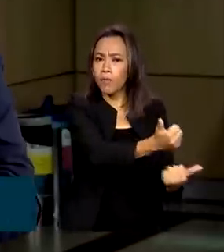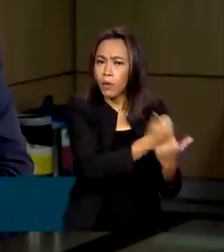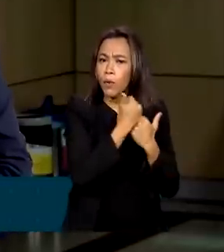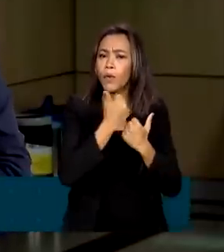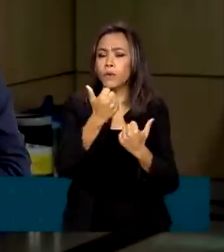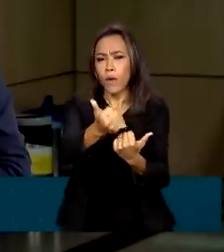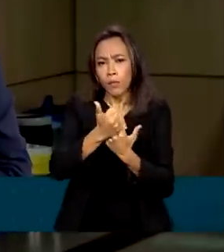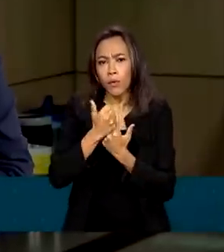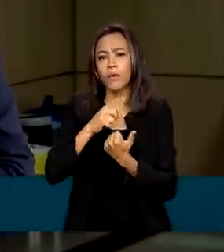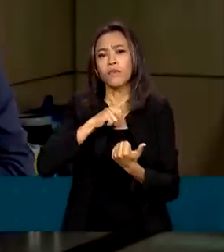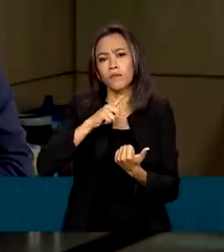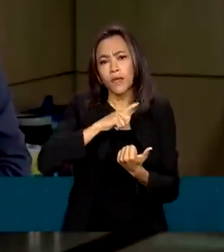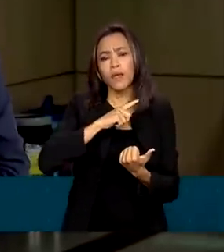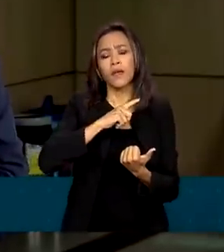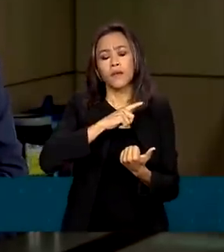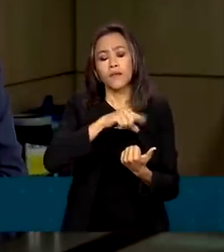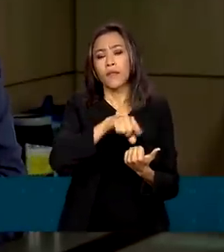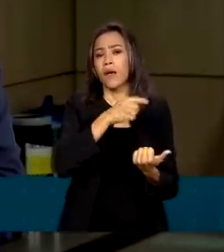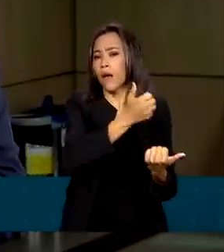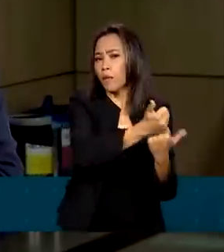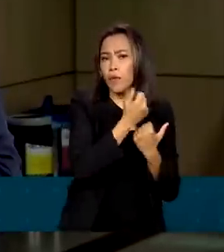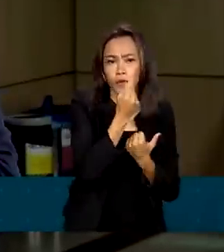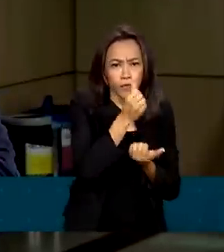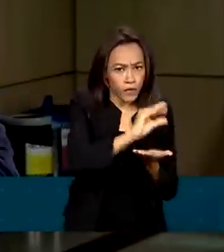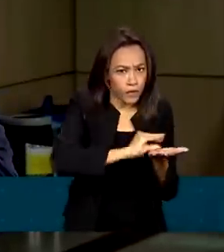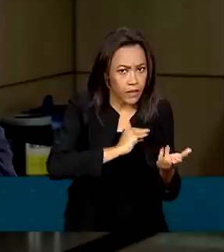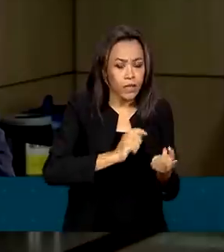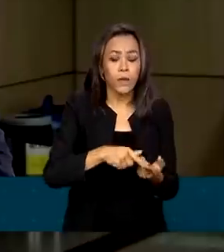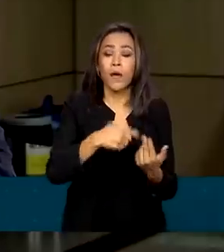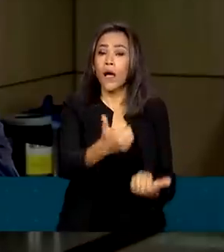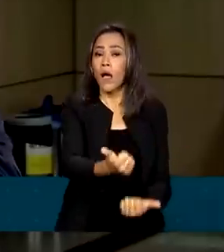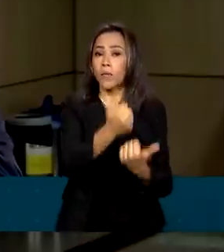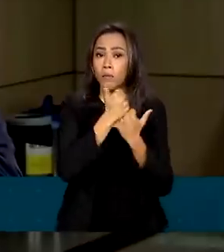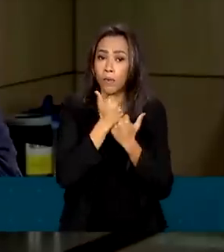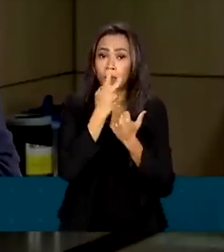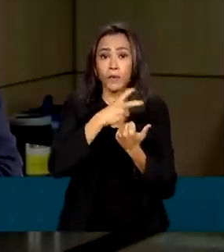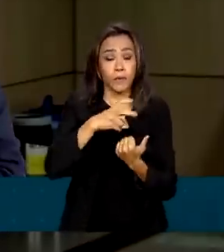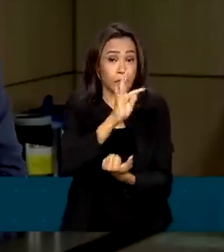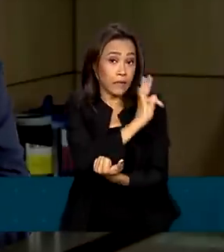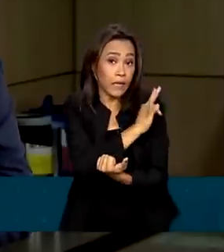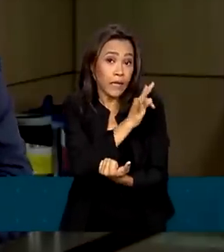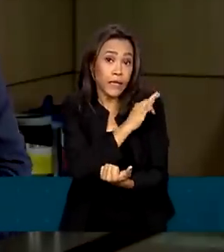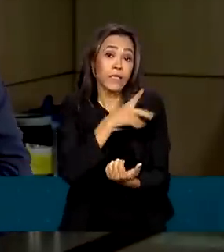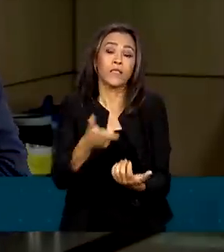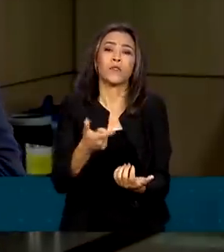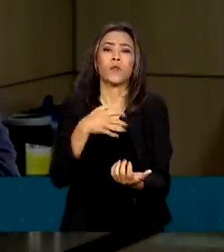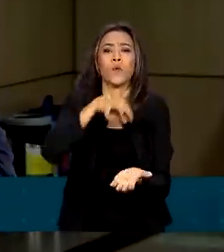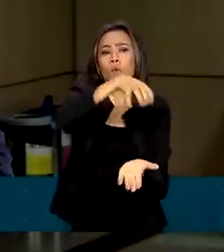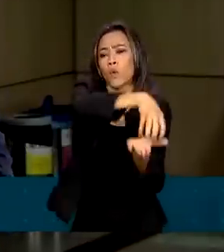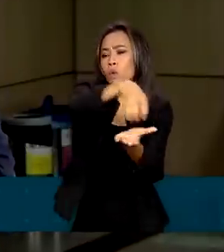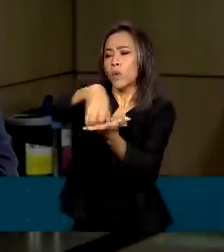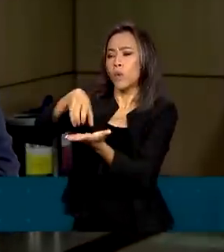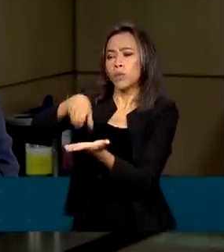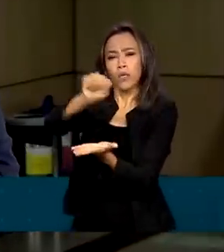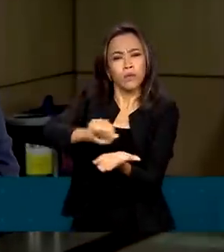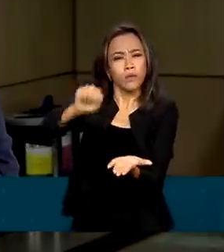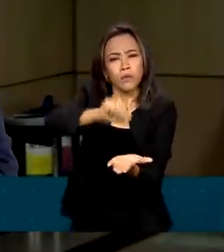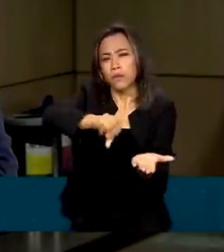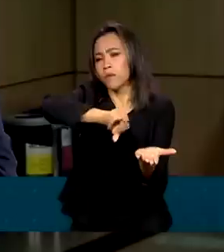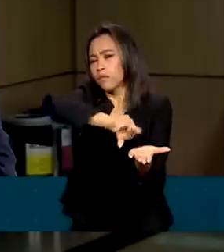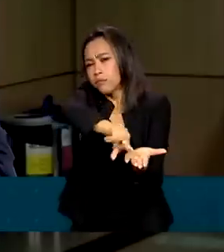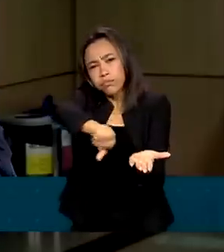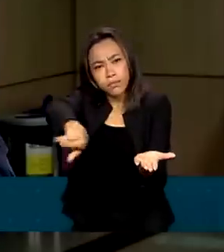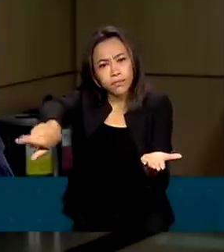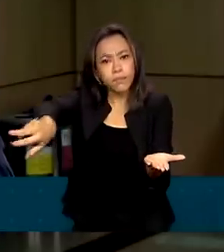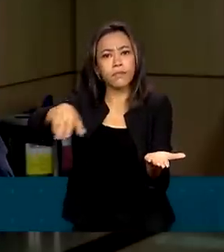Apoio técnico, apoio orçamentário, instituições financeiras, fundações, organizações não governamentais. O próprio